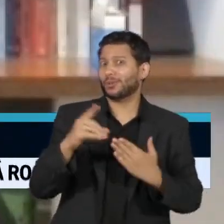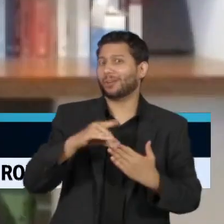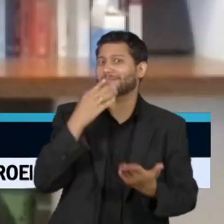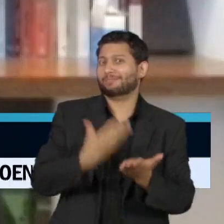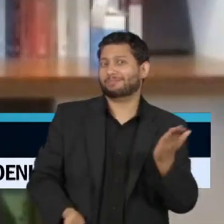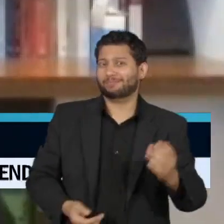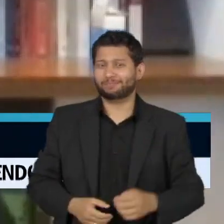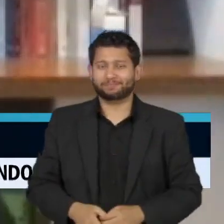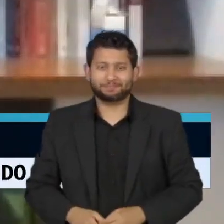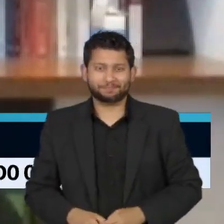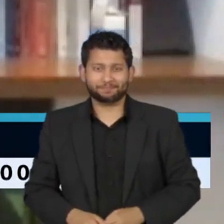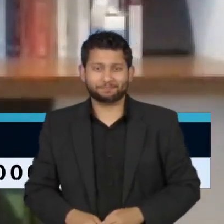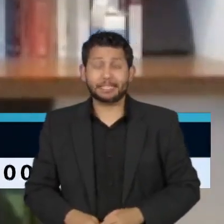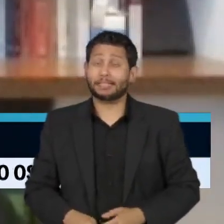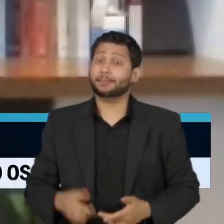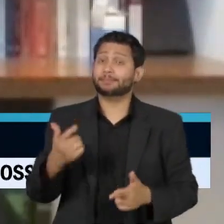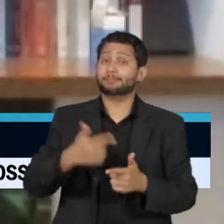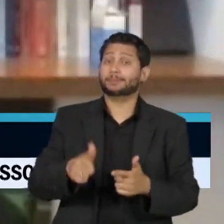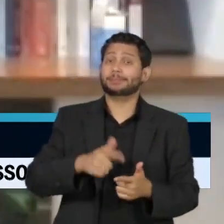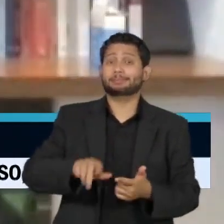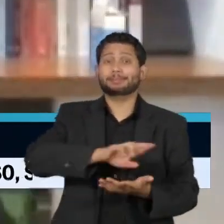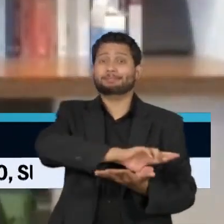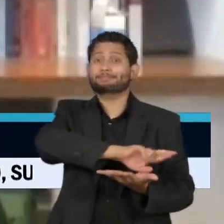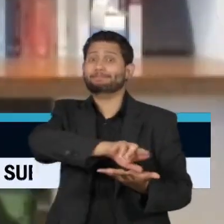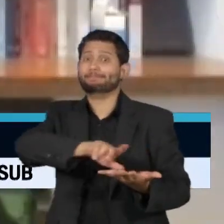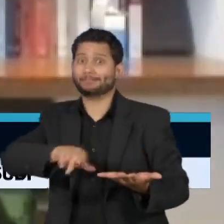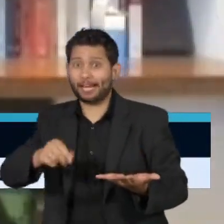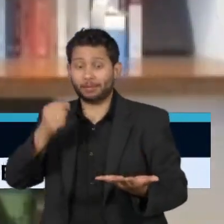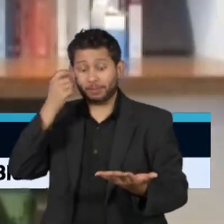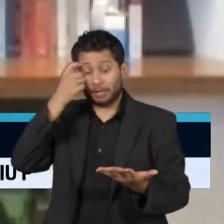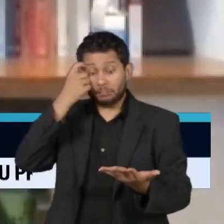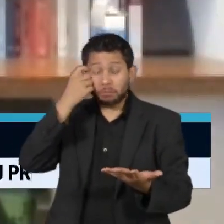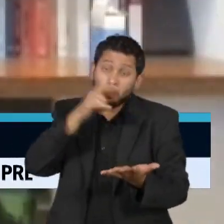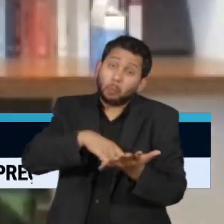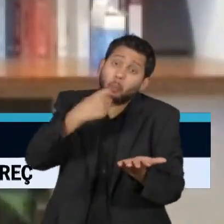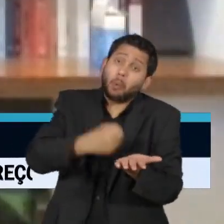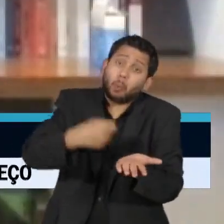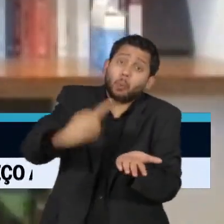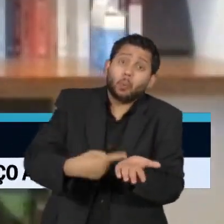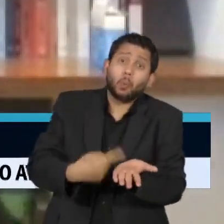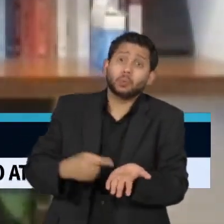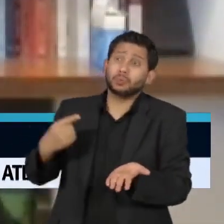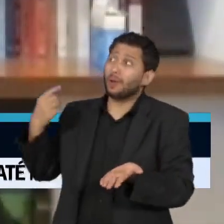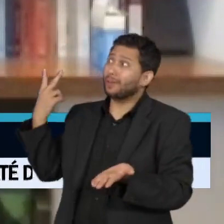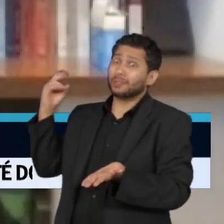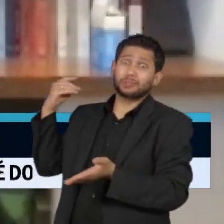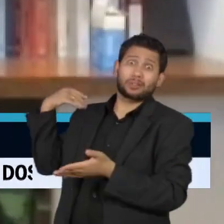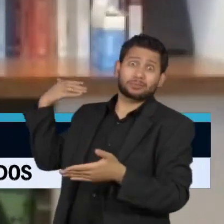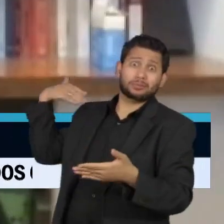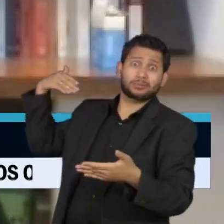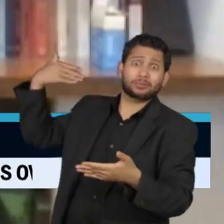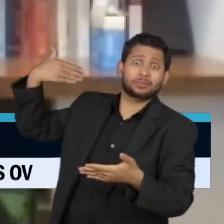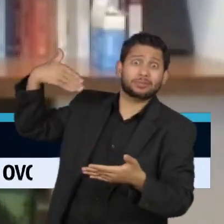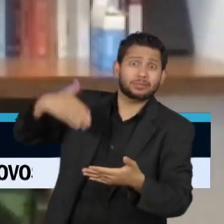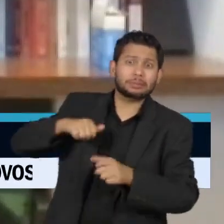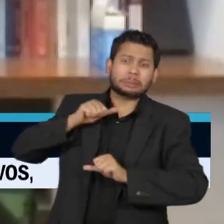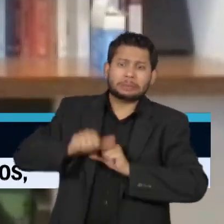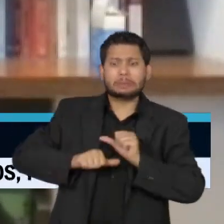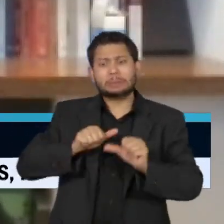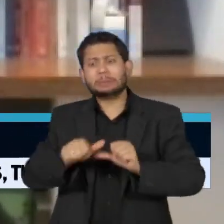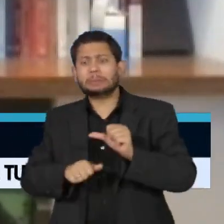impasses que esse acordo viveu nos últimos tempos estão